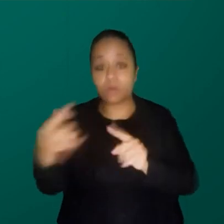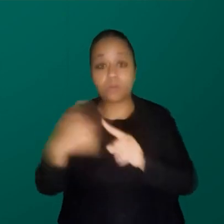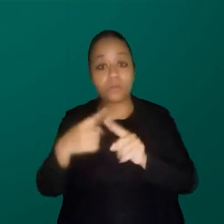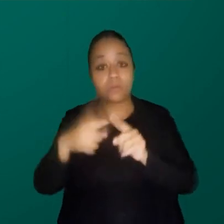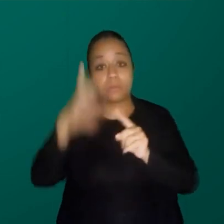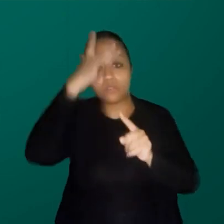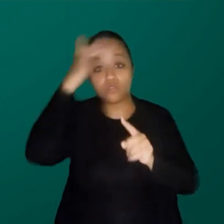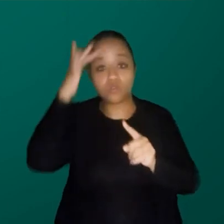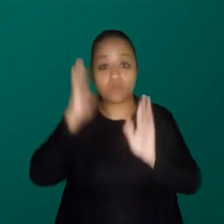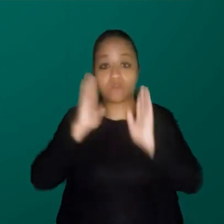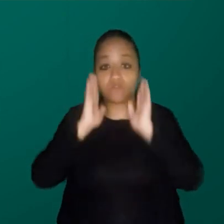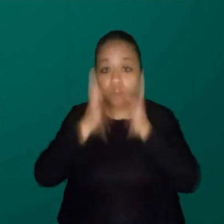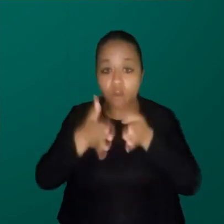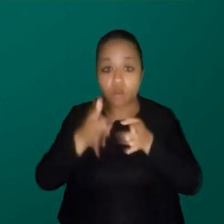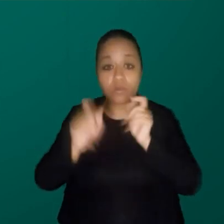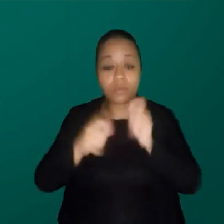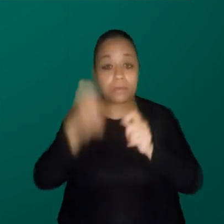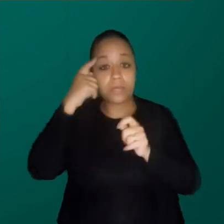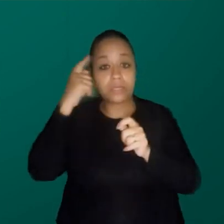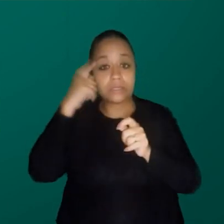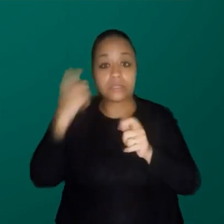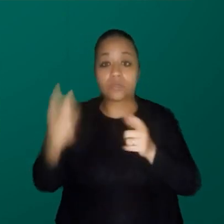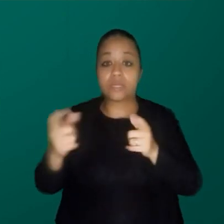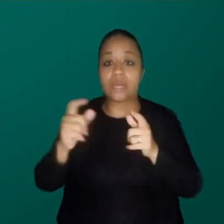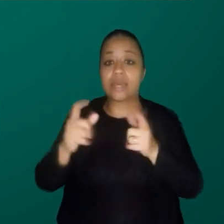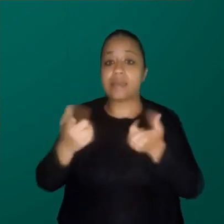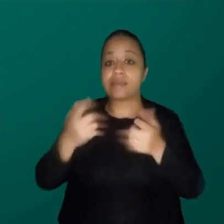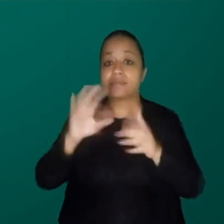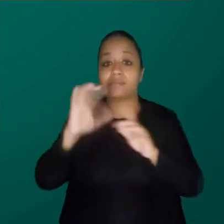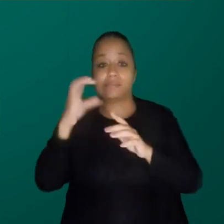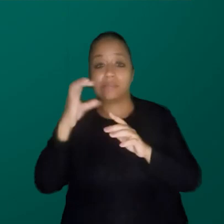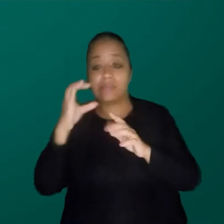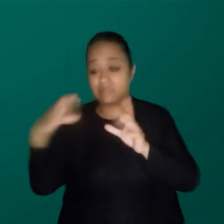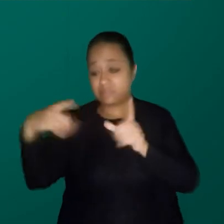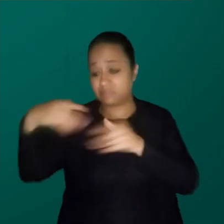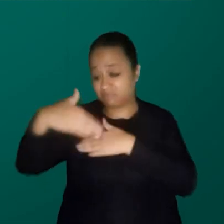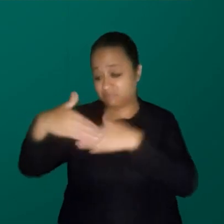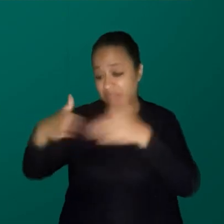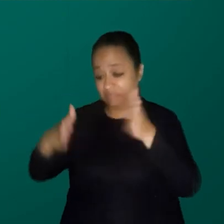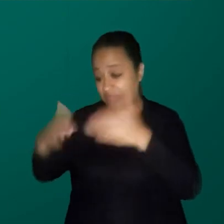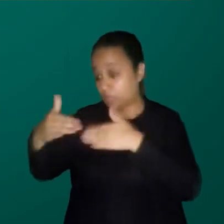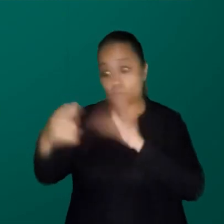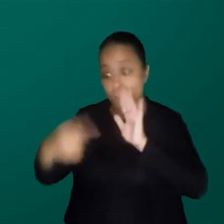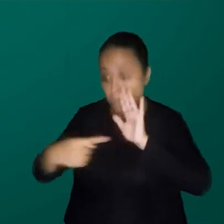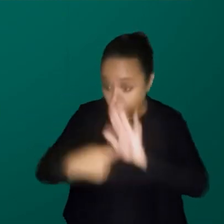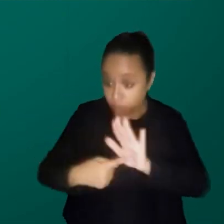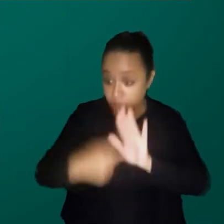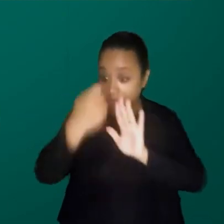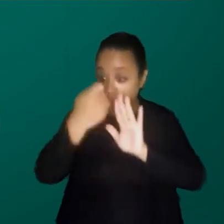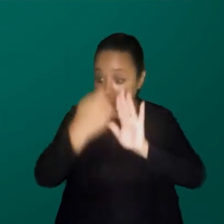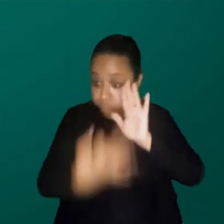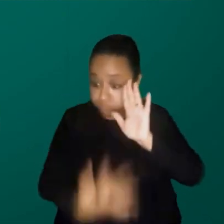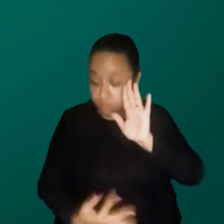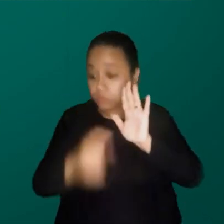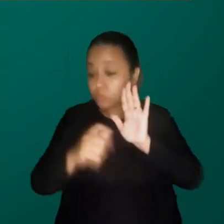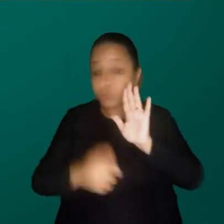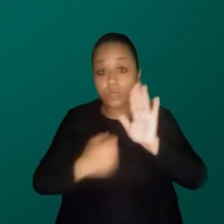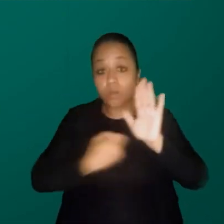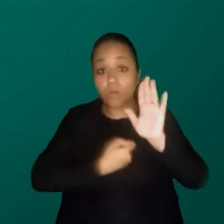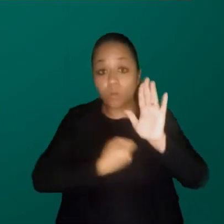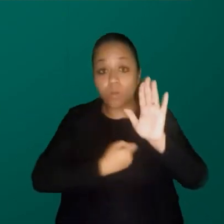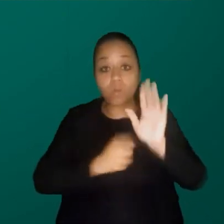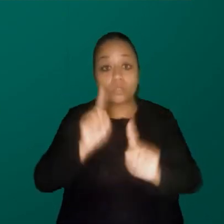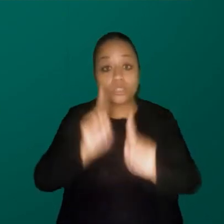essas pessoas ainda estão focadas naquela ideia da ciência tão quadrada e quando você mostra os dados, você mostra os números, não tem como